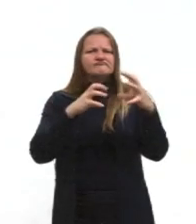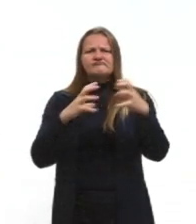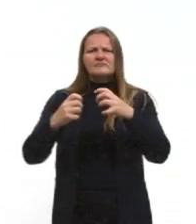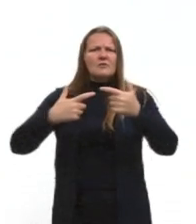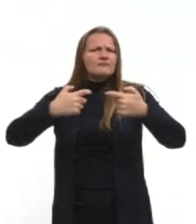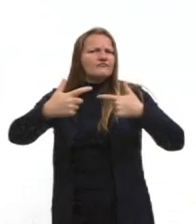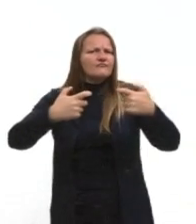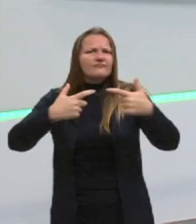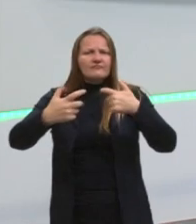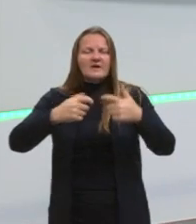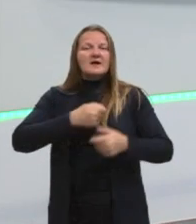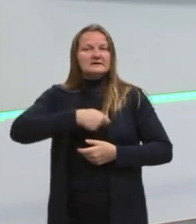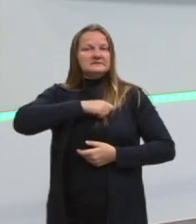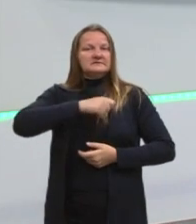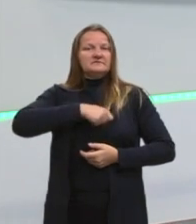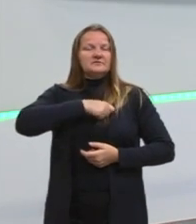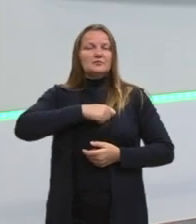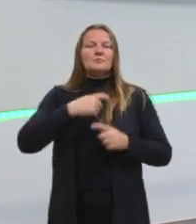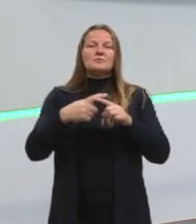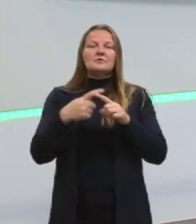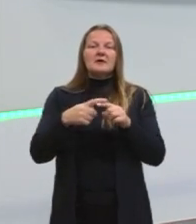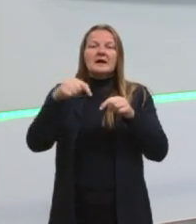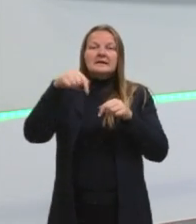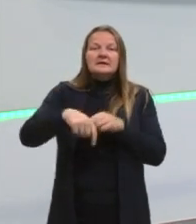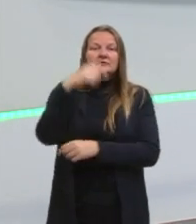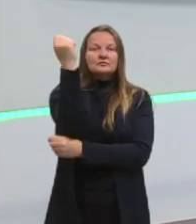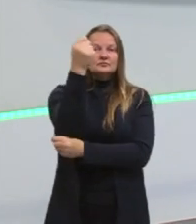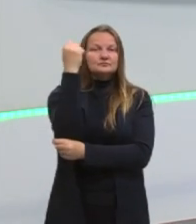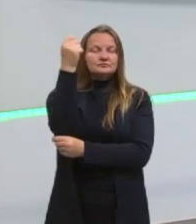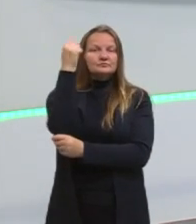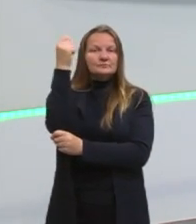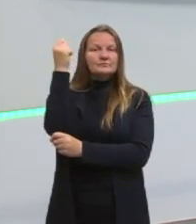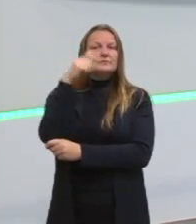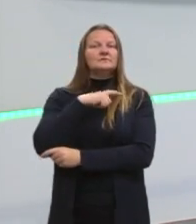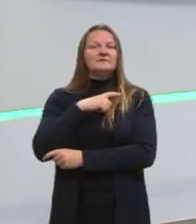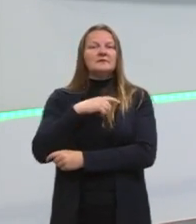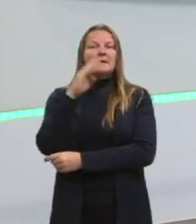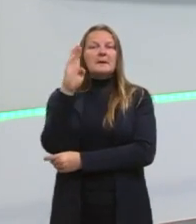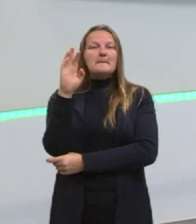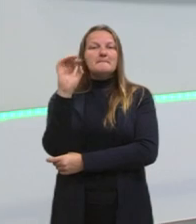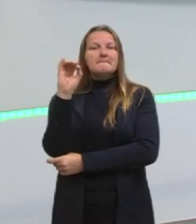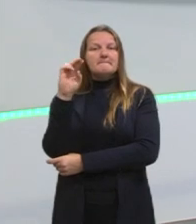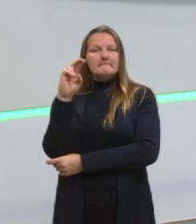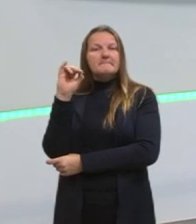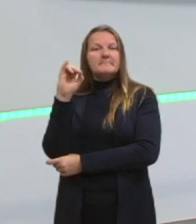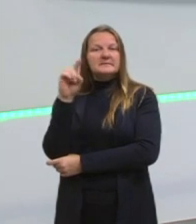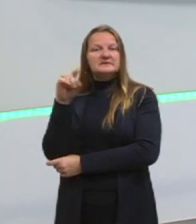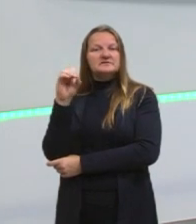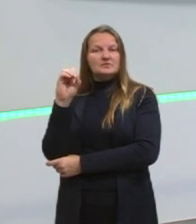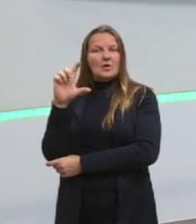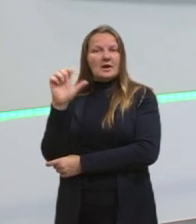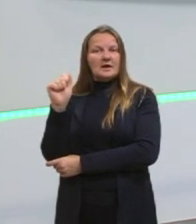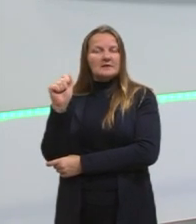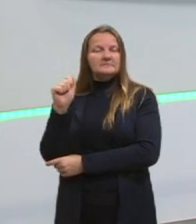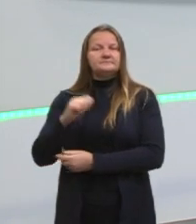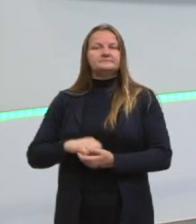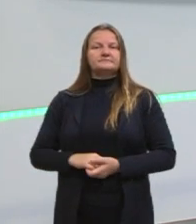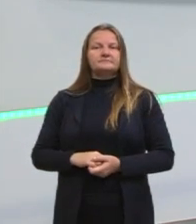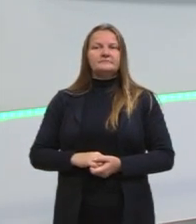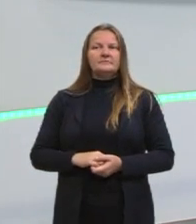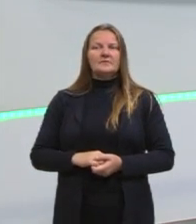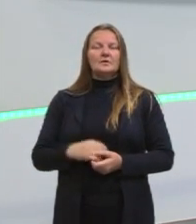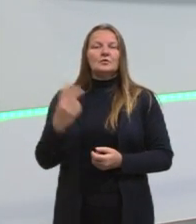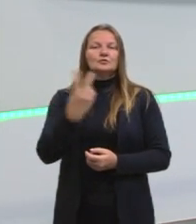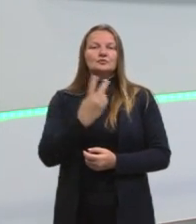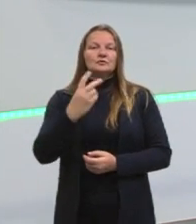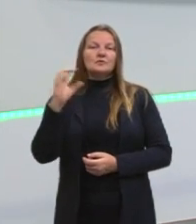capítulo muito importante dessa rixa, que foi aqui no Rio Grande do Sul. O Brizola, então, o Jango era cunhado do